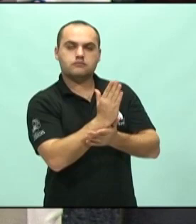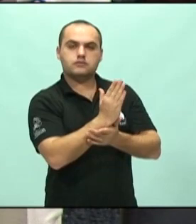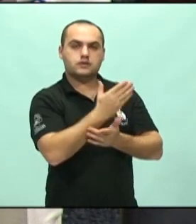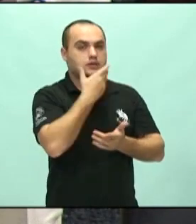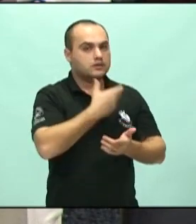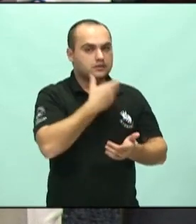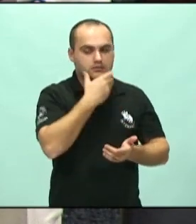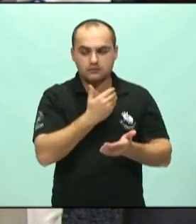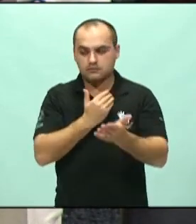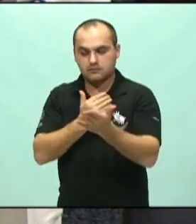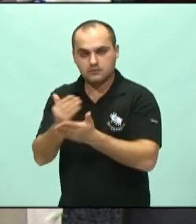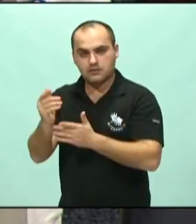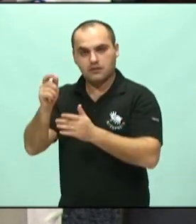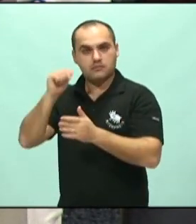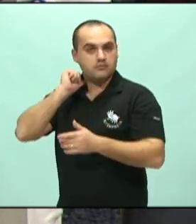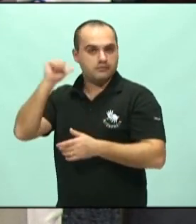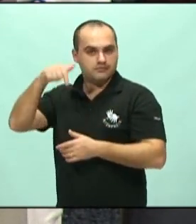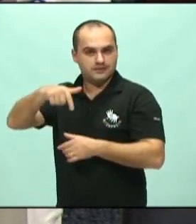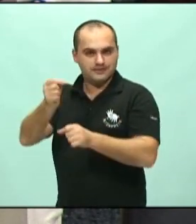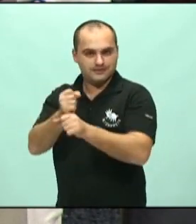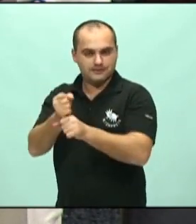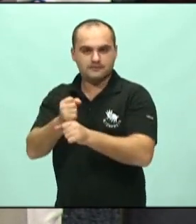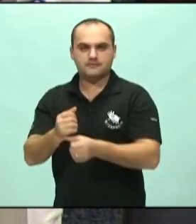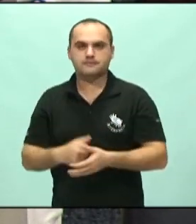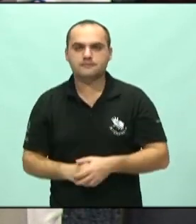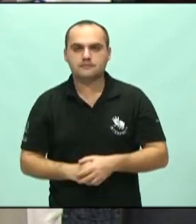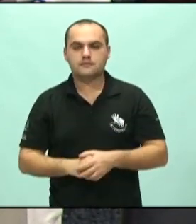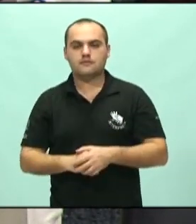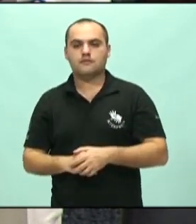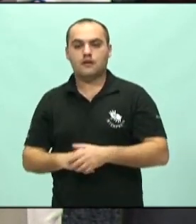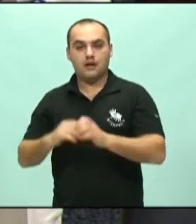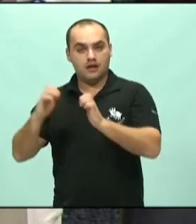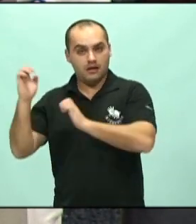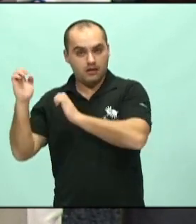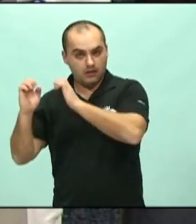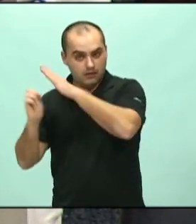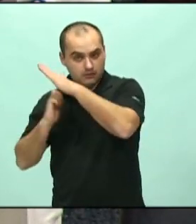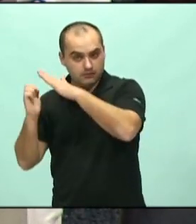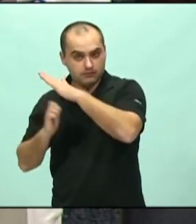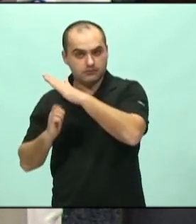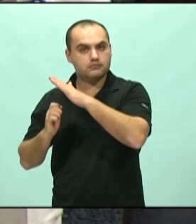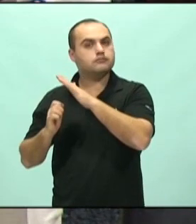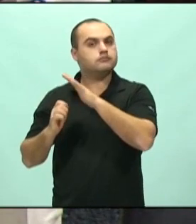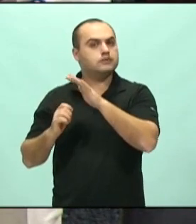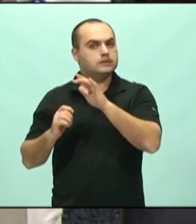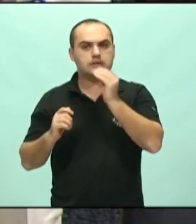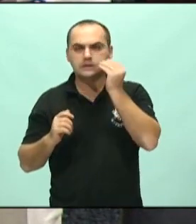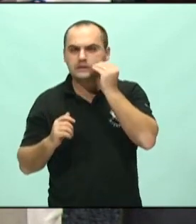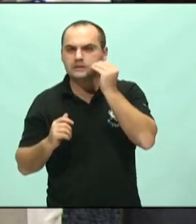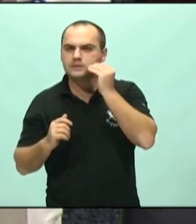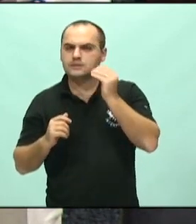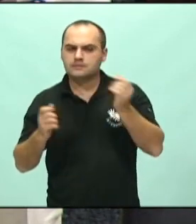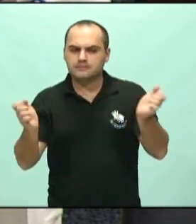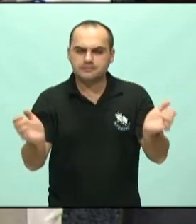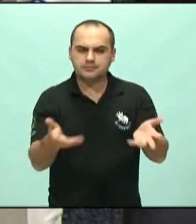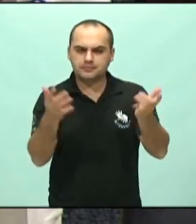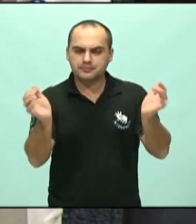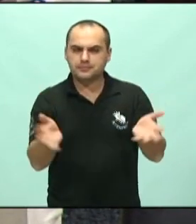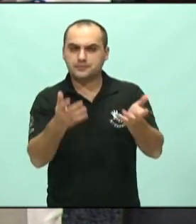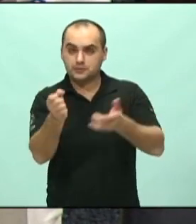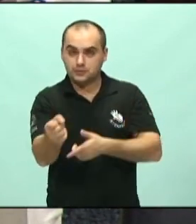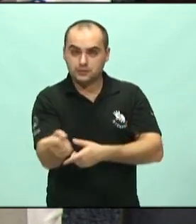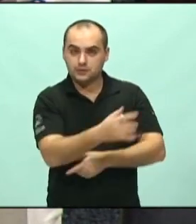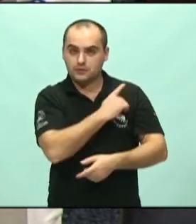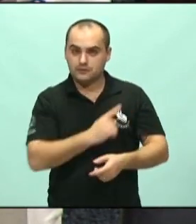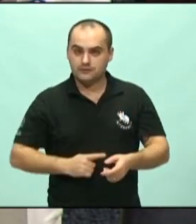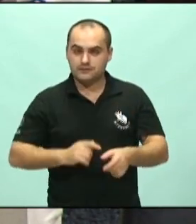em abril desse ano. Os empresários tiveram, e a própria Assembleia tentou desmotivar o novo governo que se formou em Santa Catarina